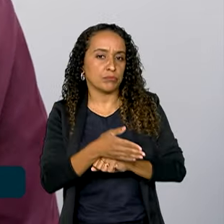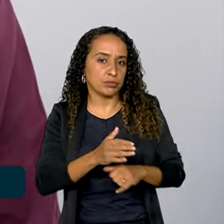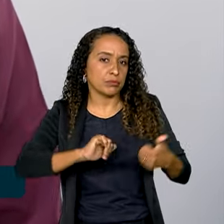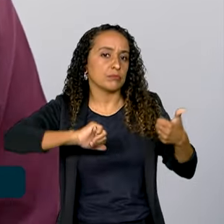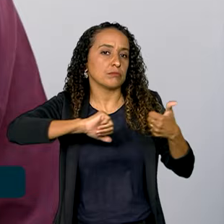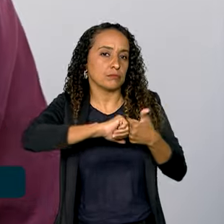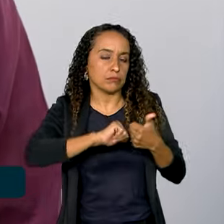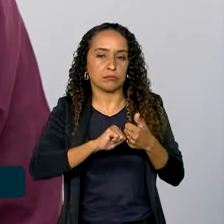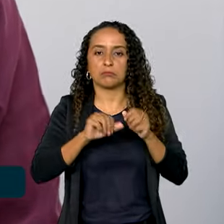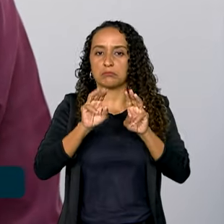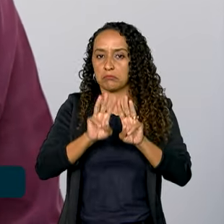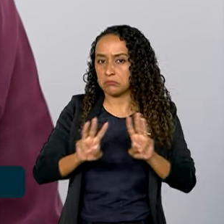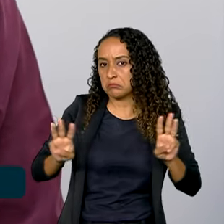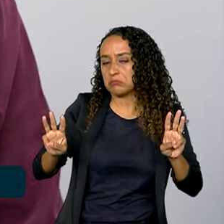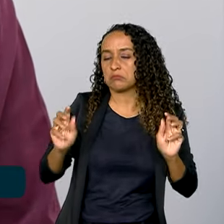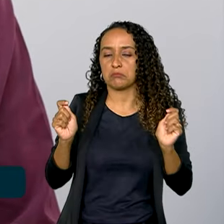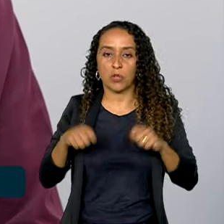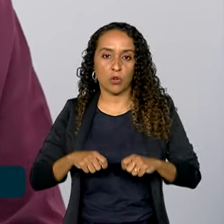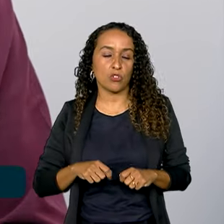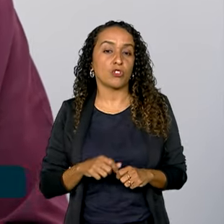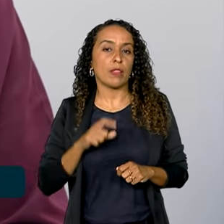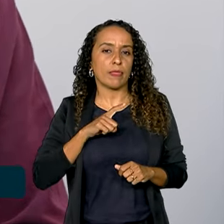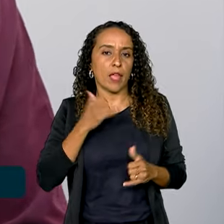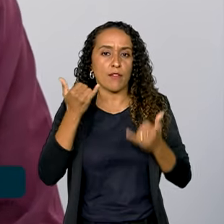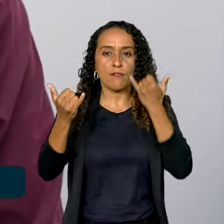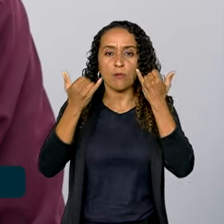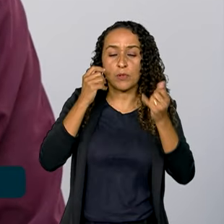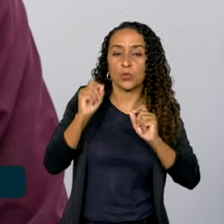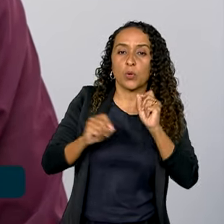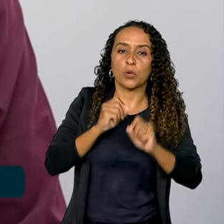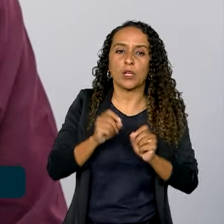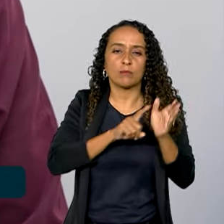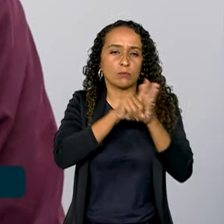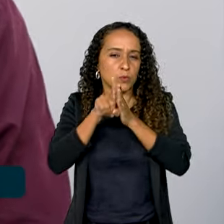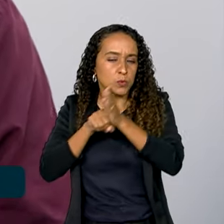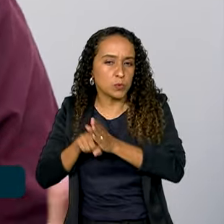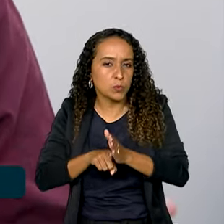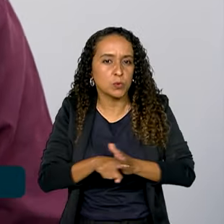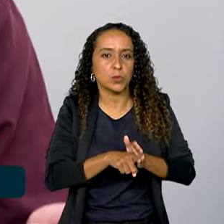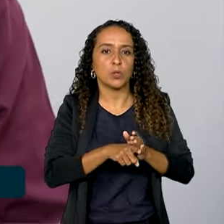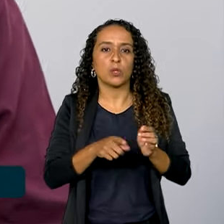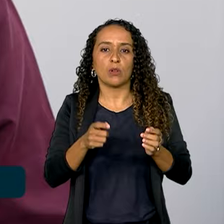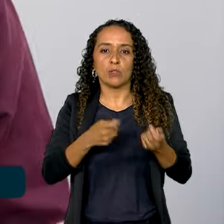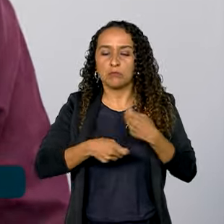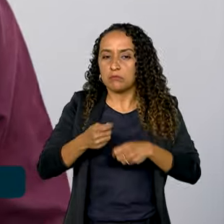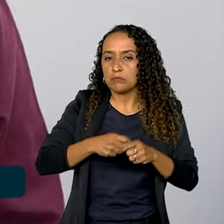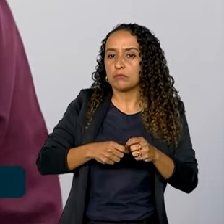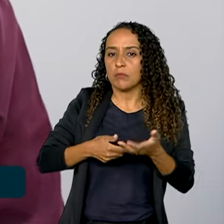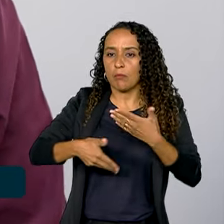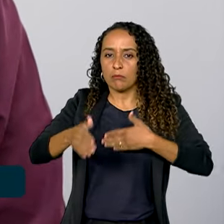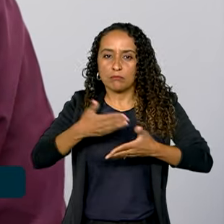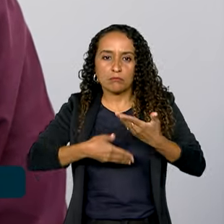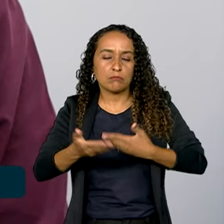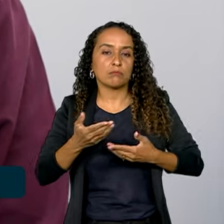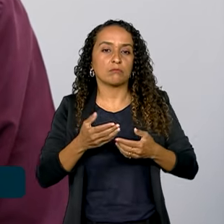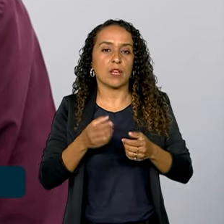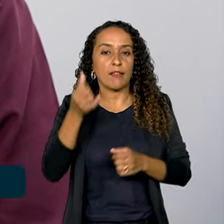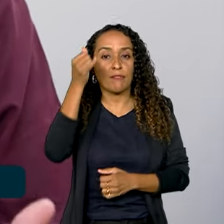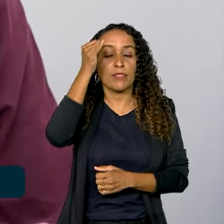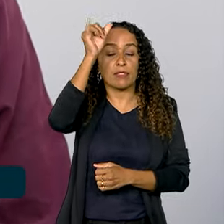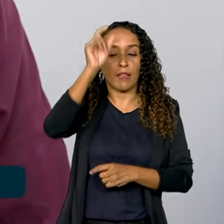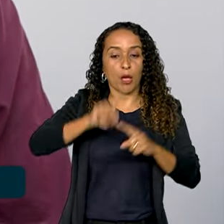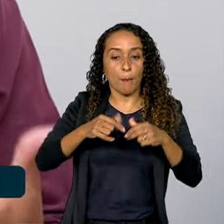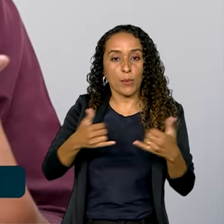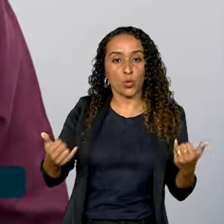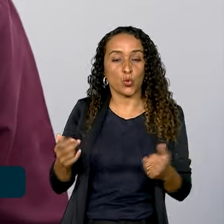institucionais. A gente se apropria dessa informação para realizar ações de fiscalização no mercado, impedindo a comercialização desse produto irregular